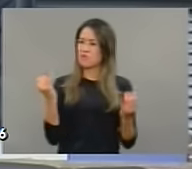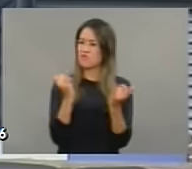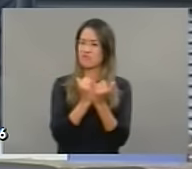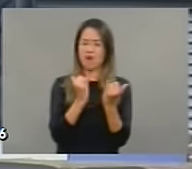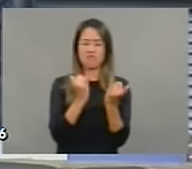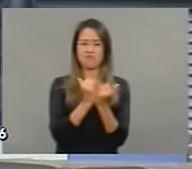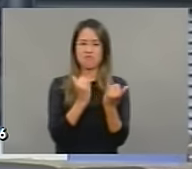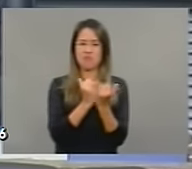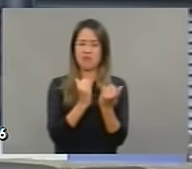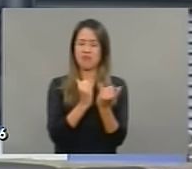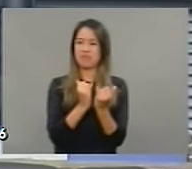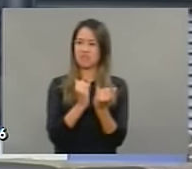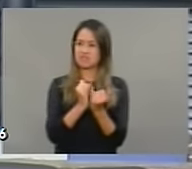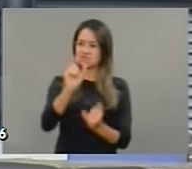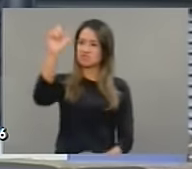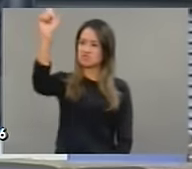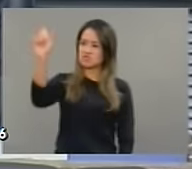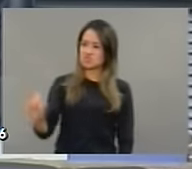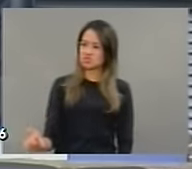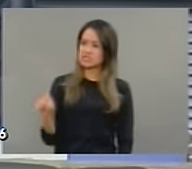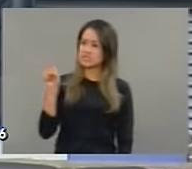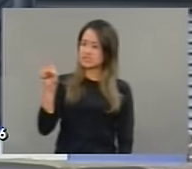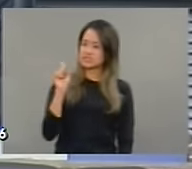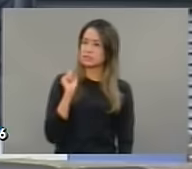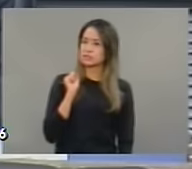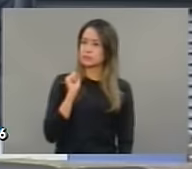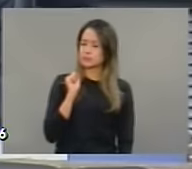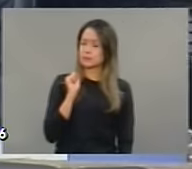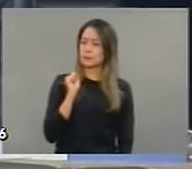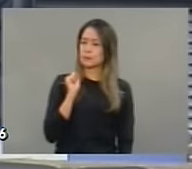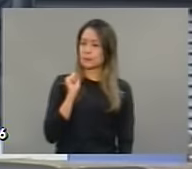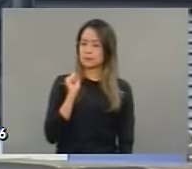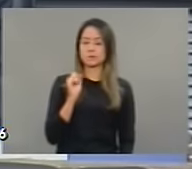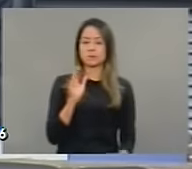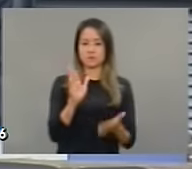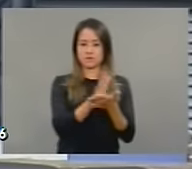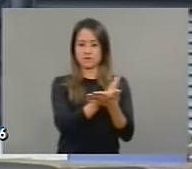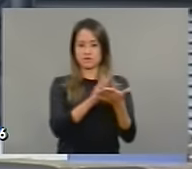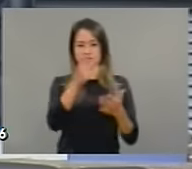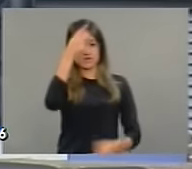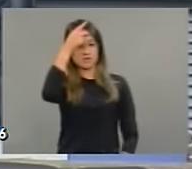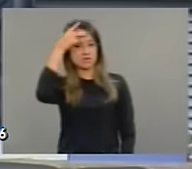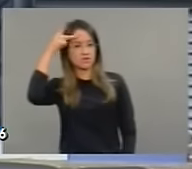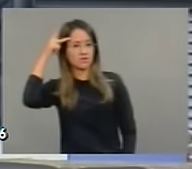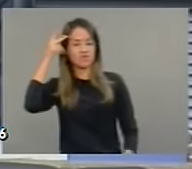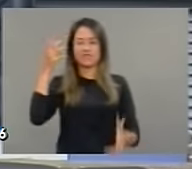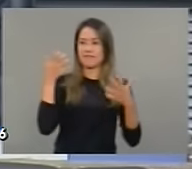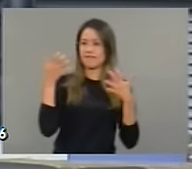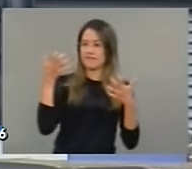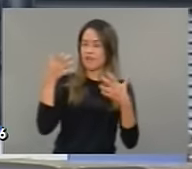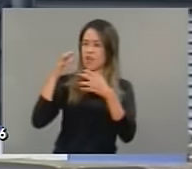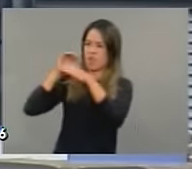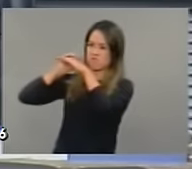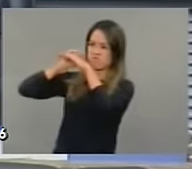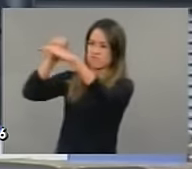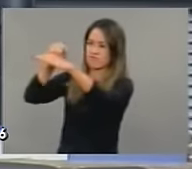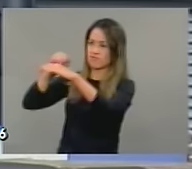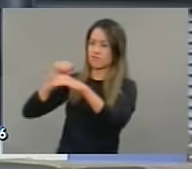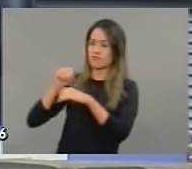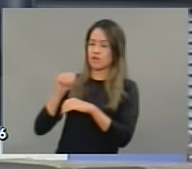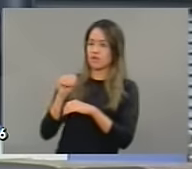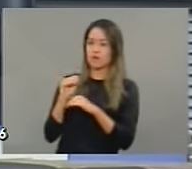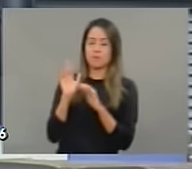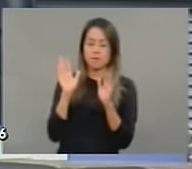baixa que alguns tentam denegrir a imagem e as posições de Vossa Excelência. Eu gostaria aqui